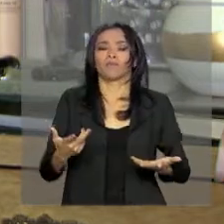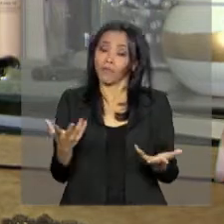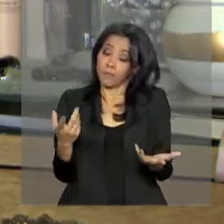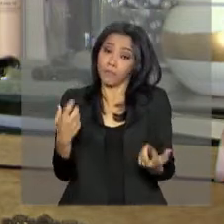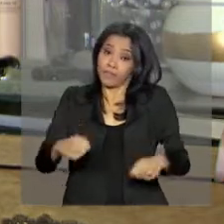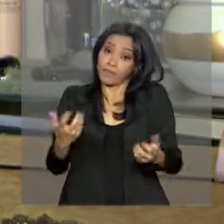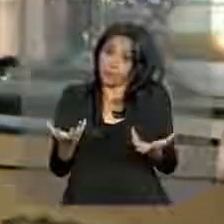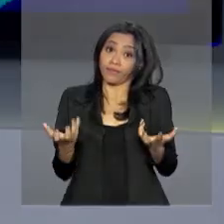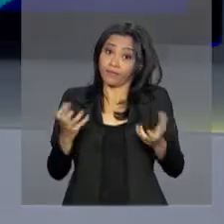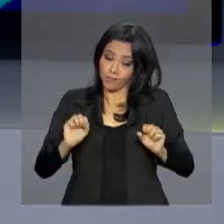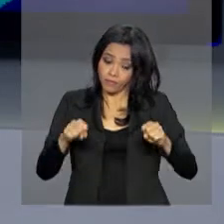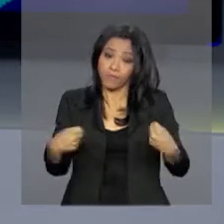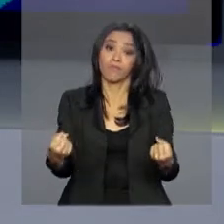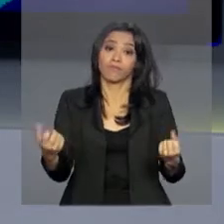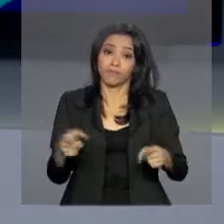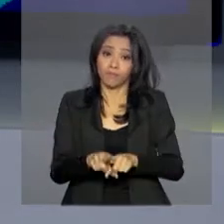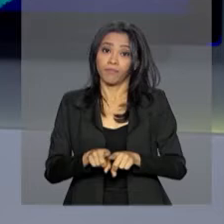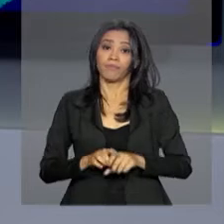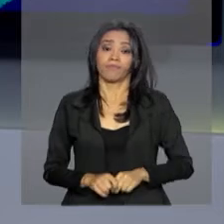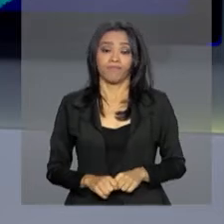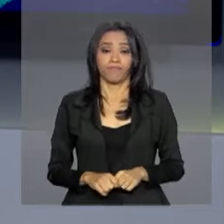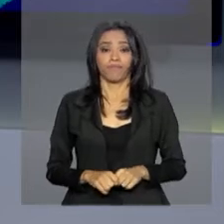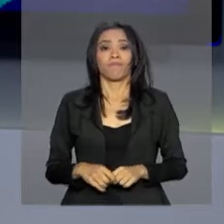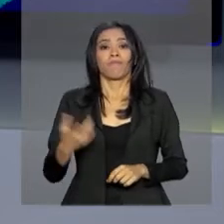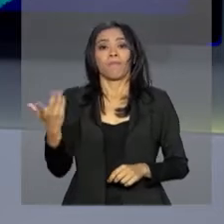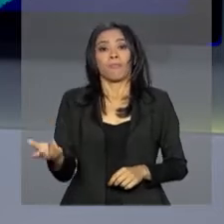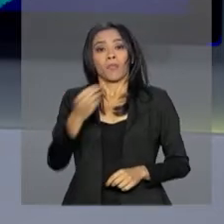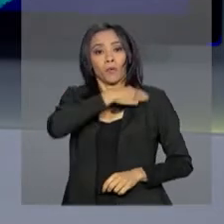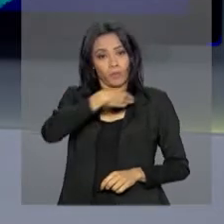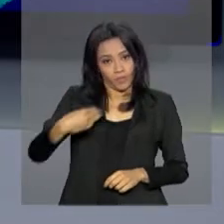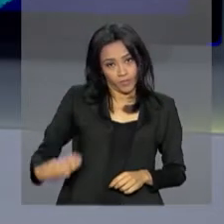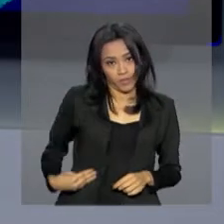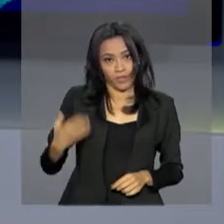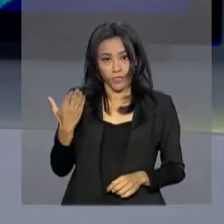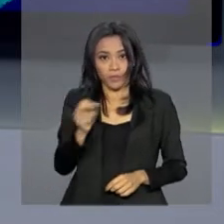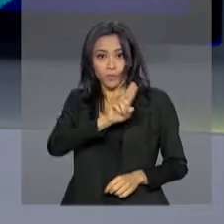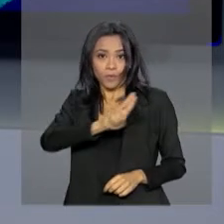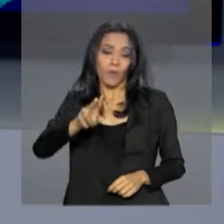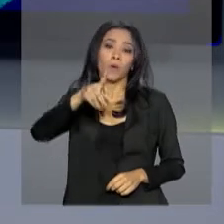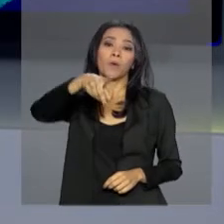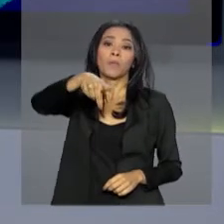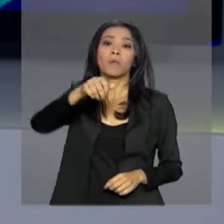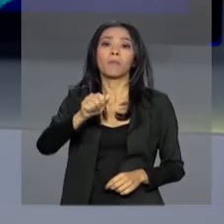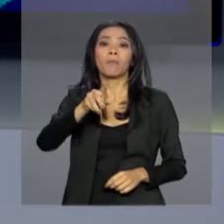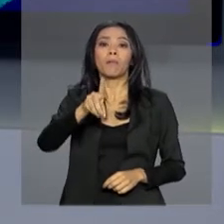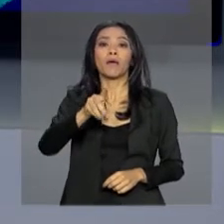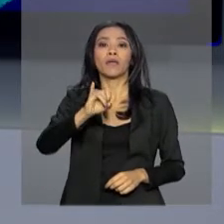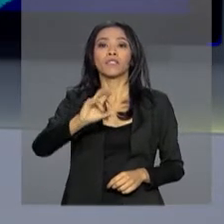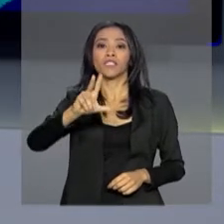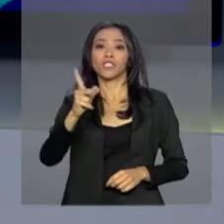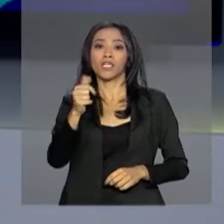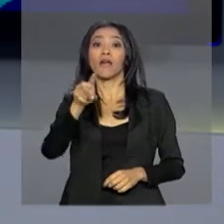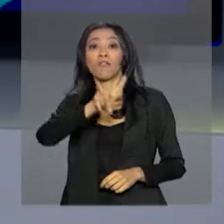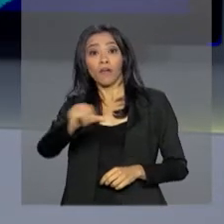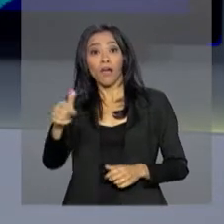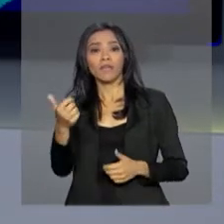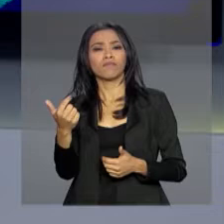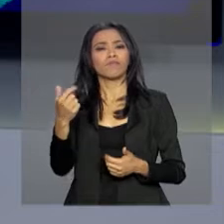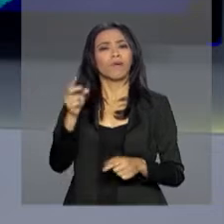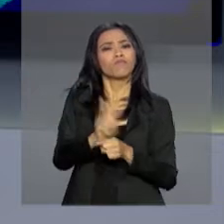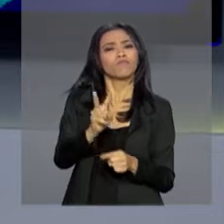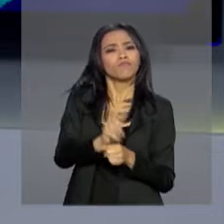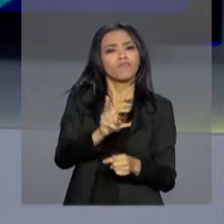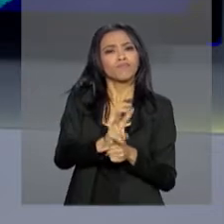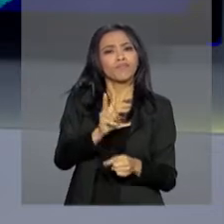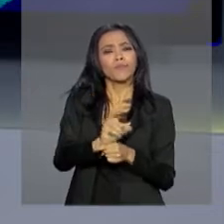Esforço e trabalho. O ministro da Casa Civil, Eliseu Padilha, vai assumir interinamente o Ministério do Trabalho. Ele vai